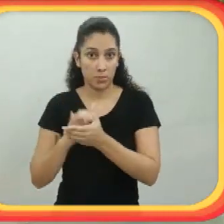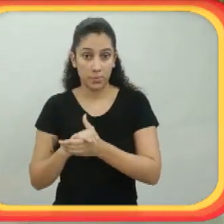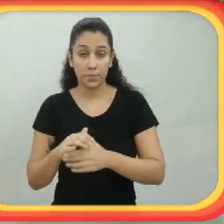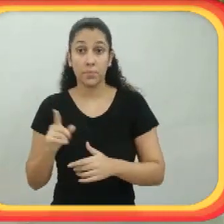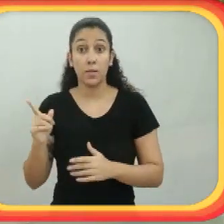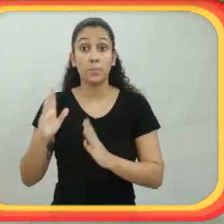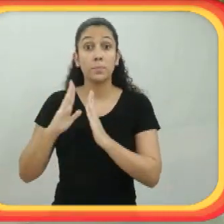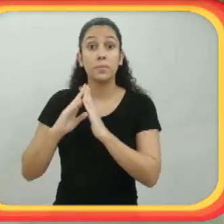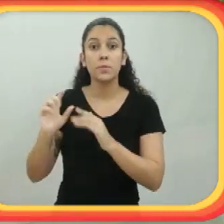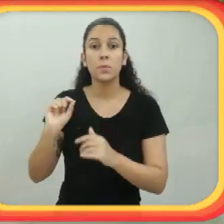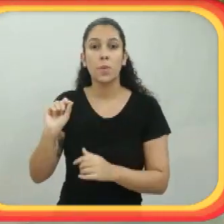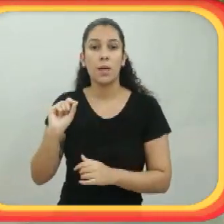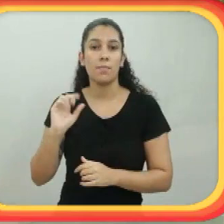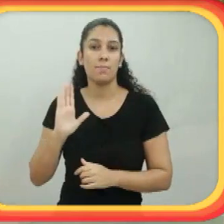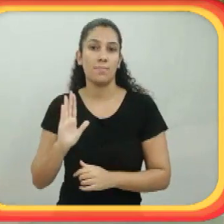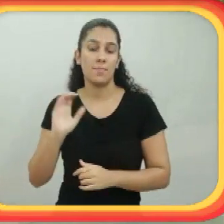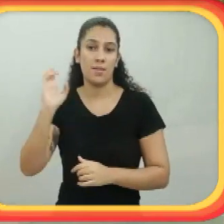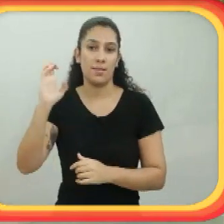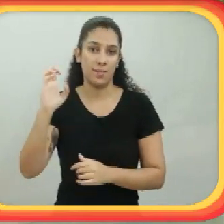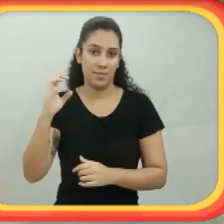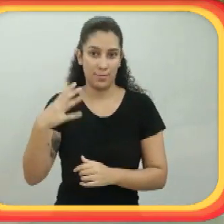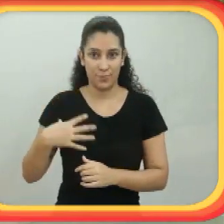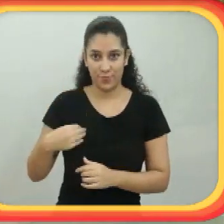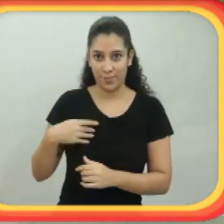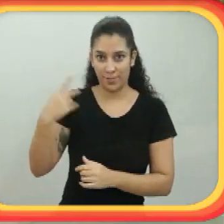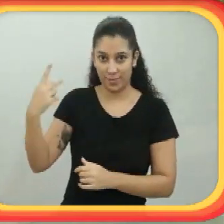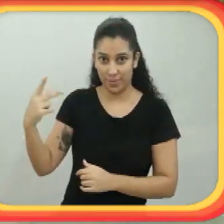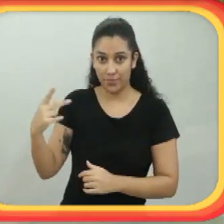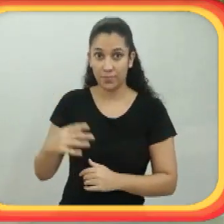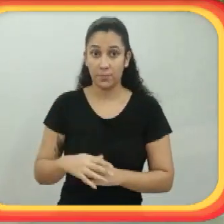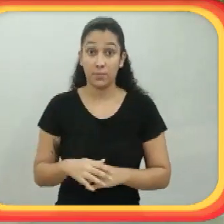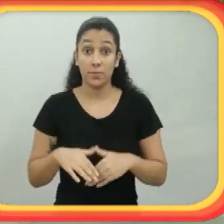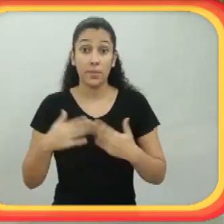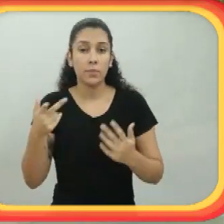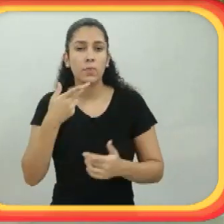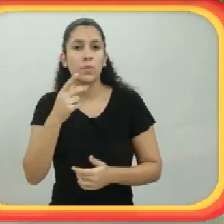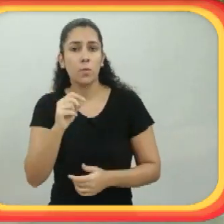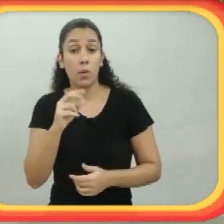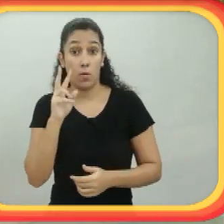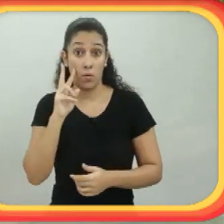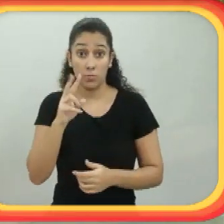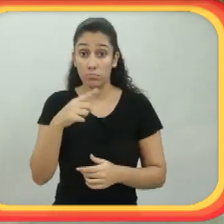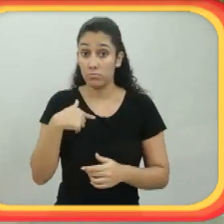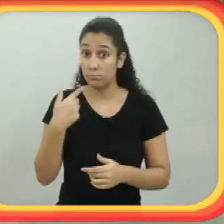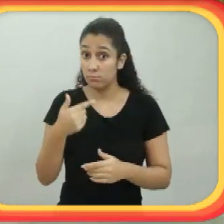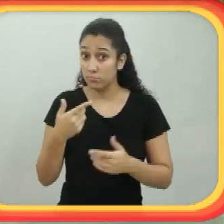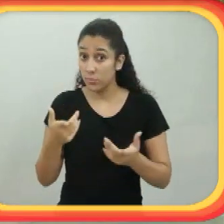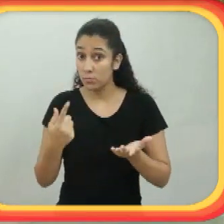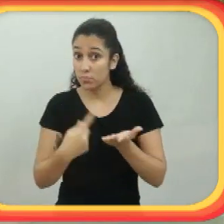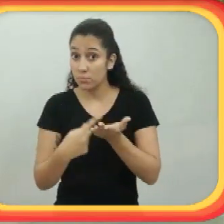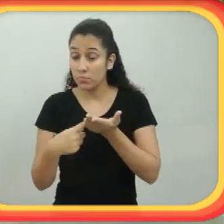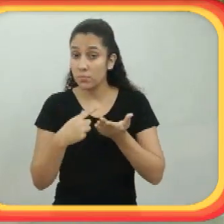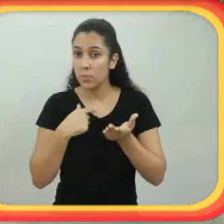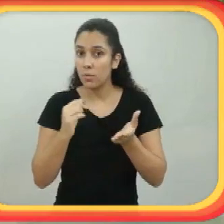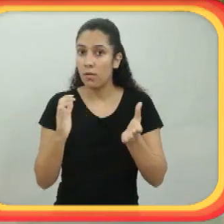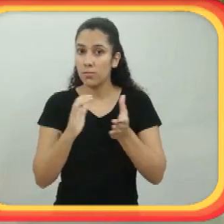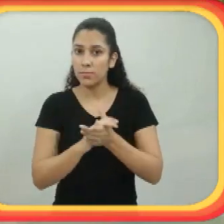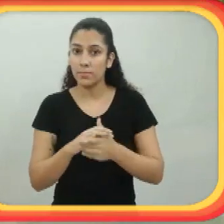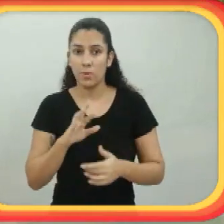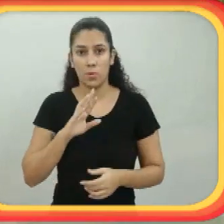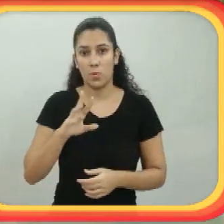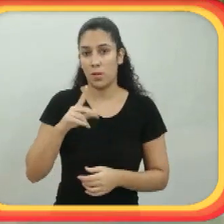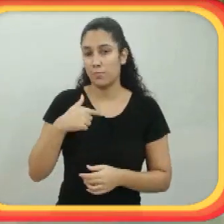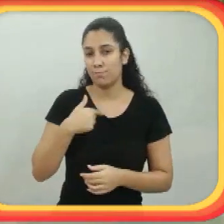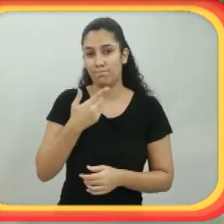O Pedro, acho que com uns três meses de namoro, ele não me pediu em casamento, não. Ele pediu para eu ser mãe dos filhos dele.